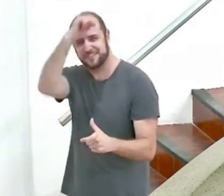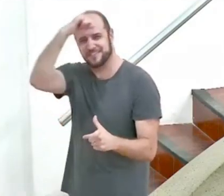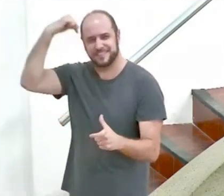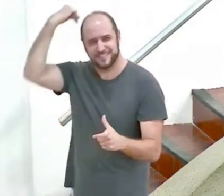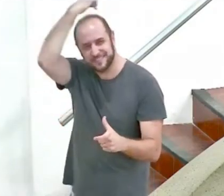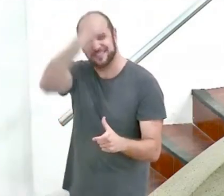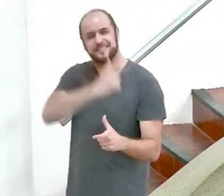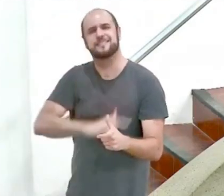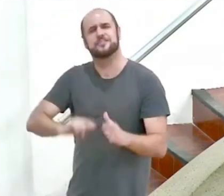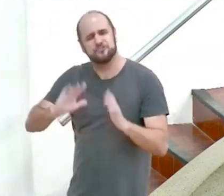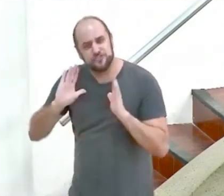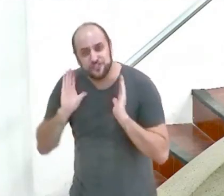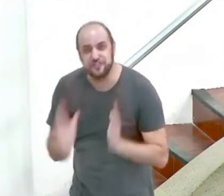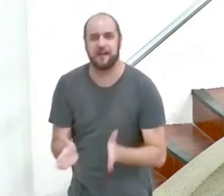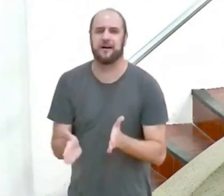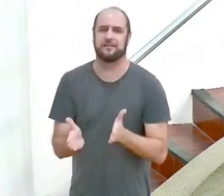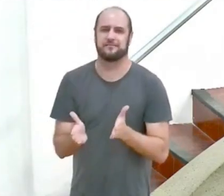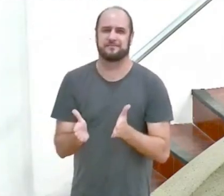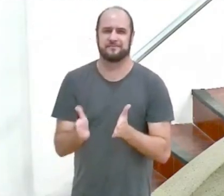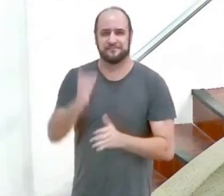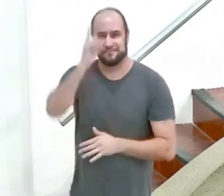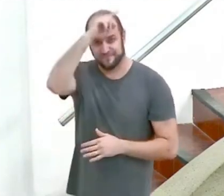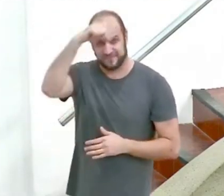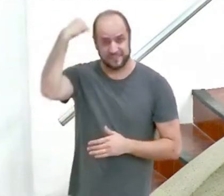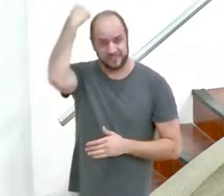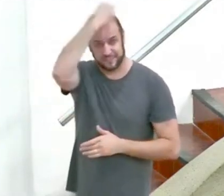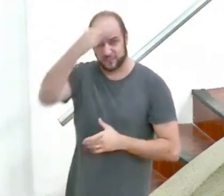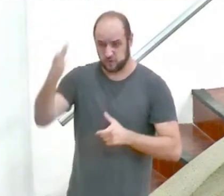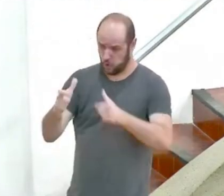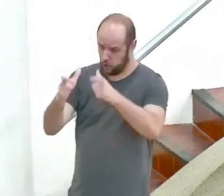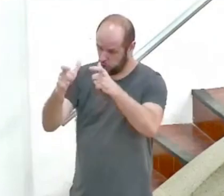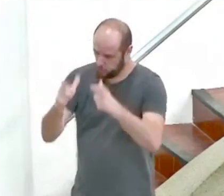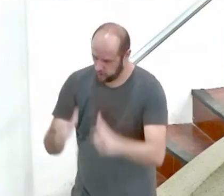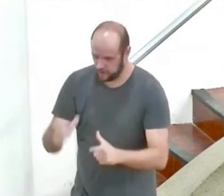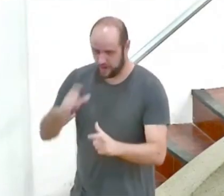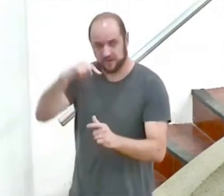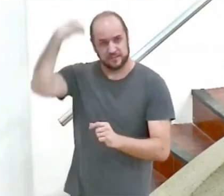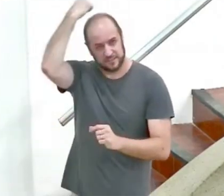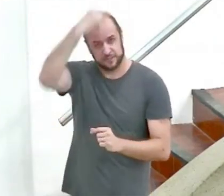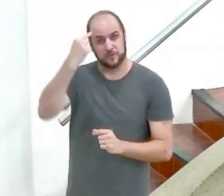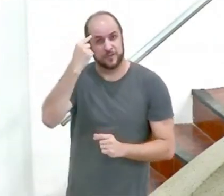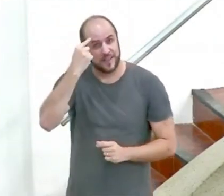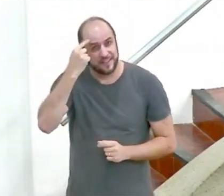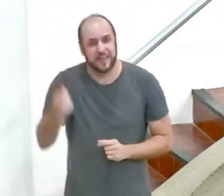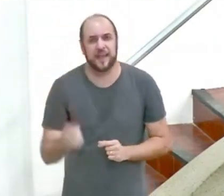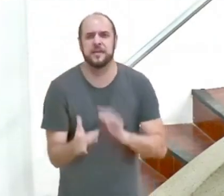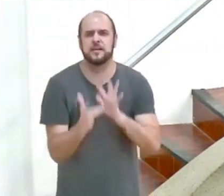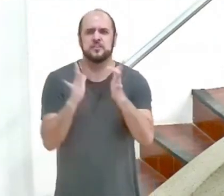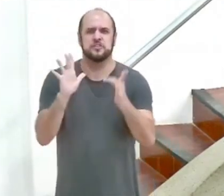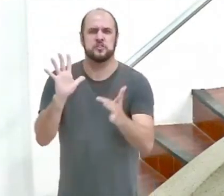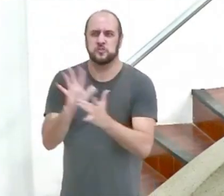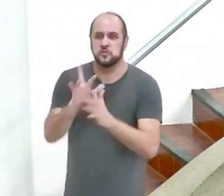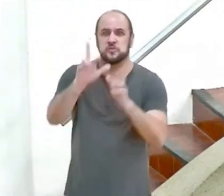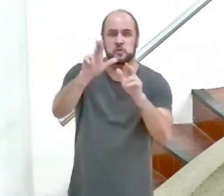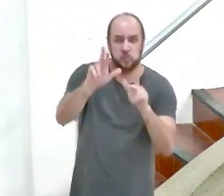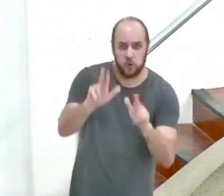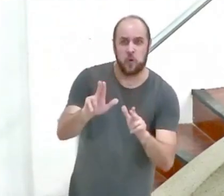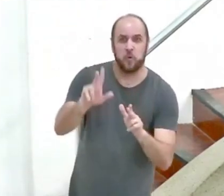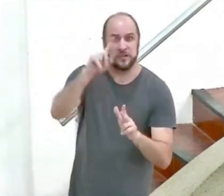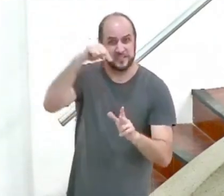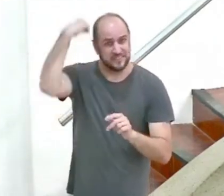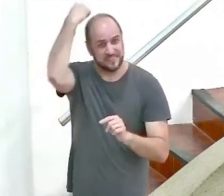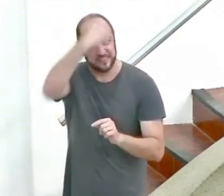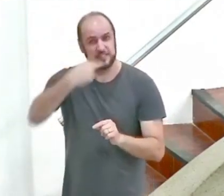é o que a teologia chama de santidade posicional pela nossa união com Cristo Jesus como Cristo é santo nós somos